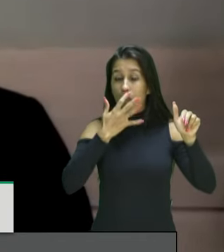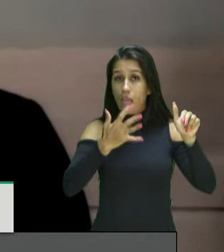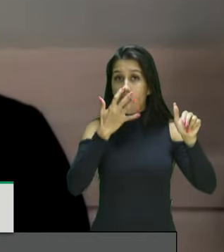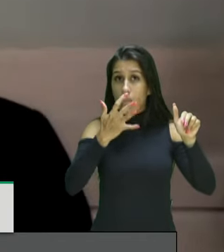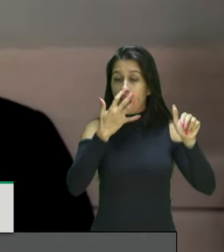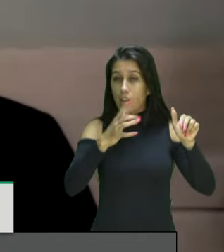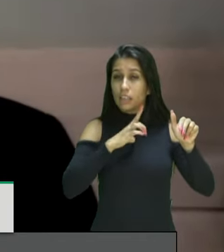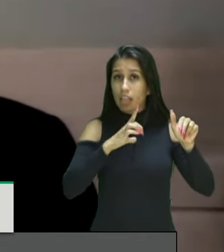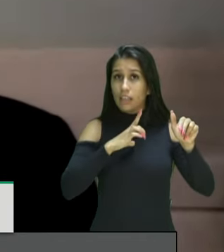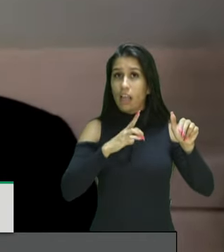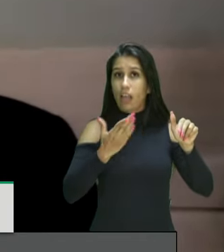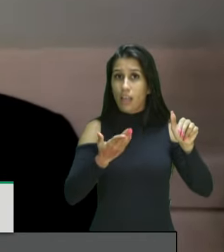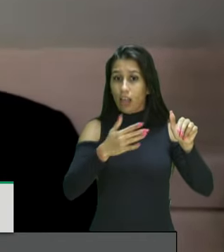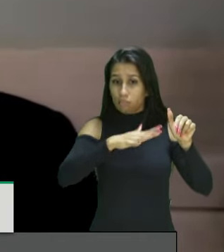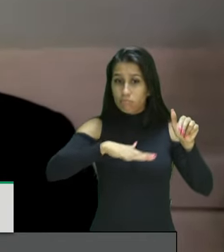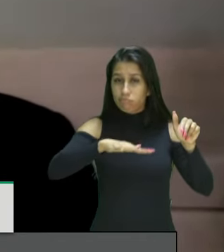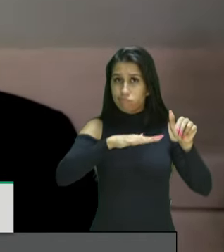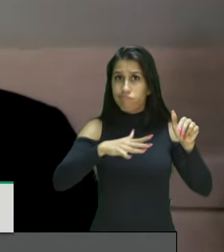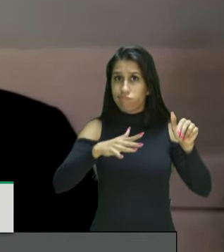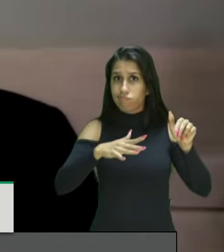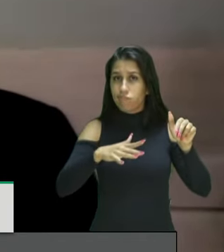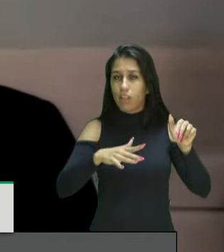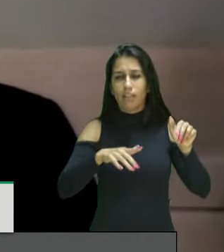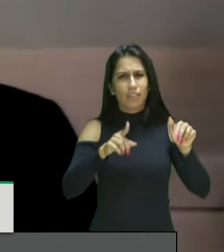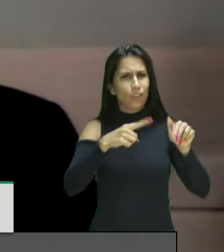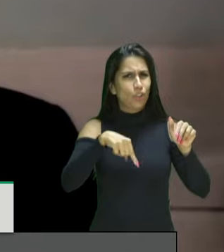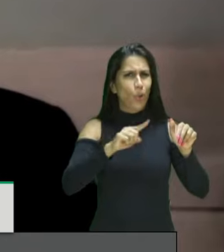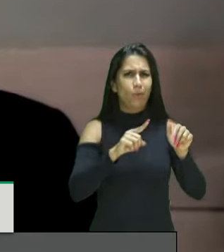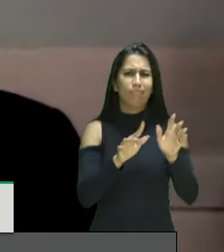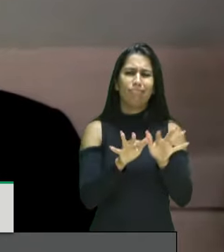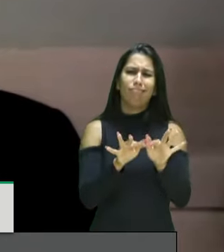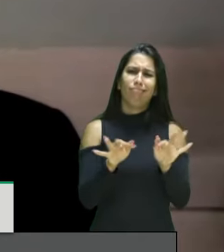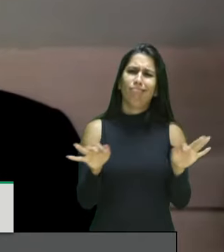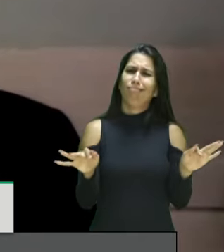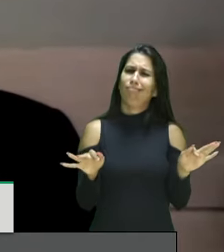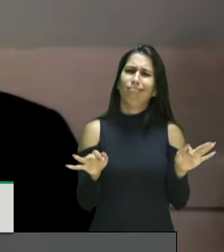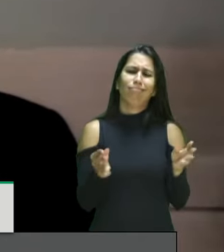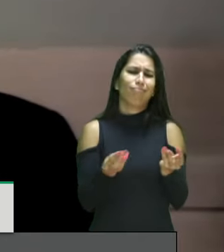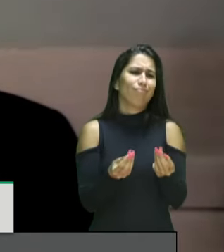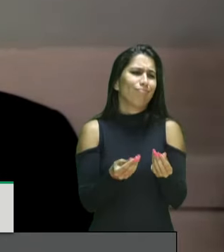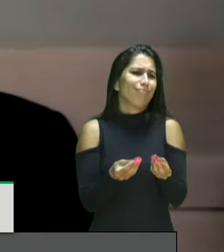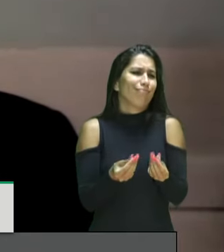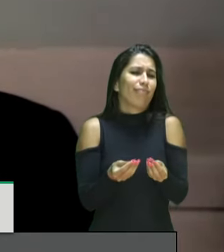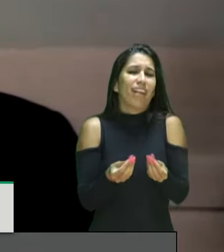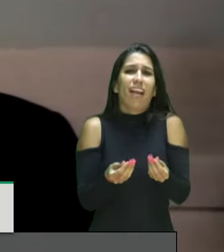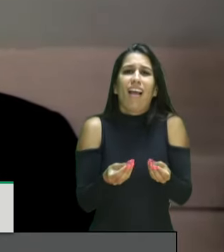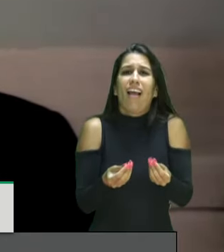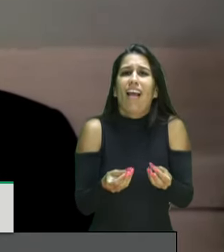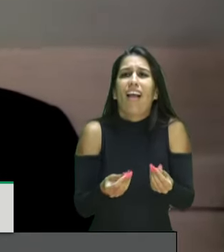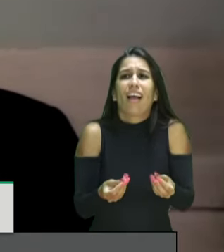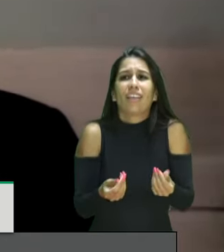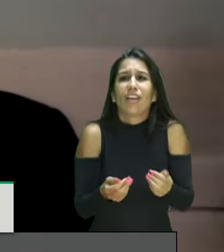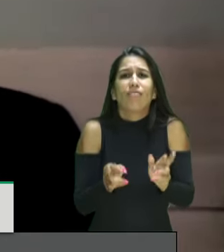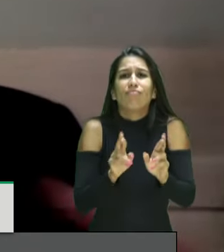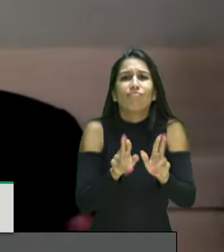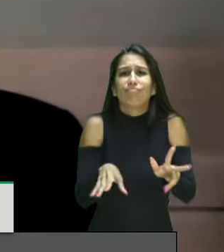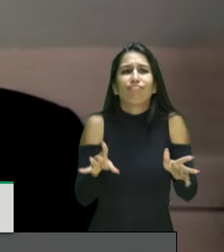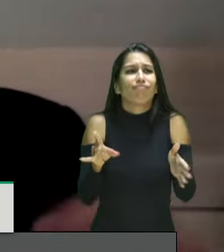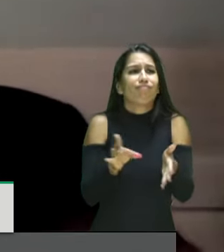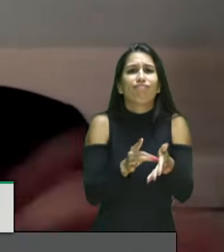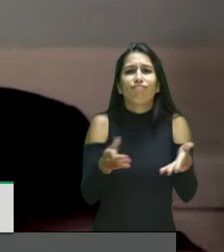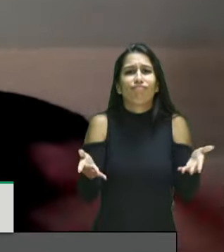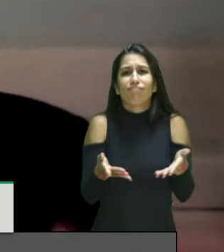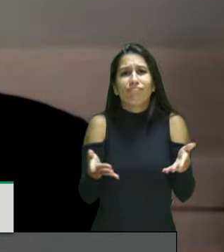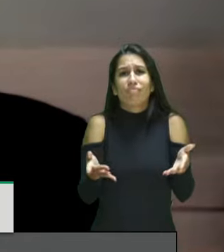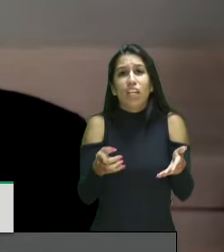internacionais por violações de direitos humanos são todas frágeis no seu conteúdo material substantivo e visam apenas